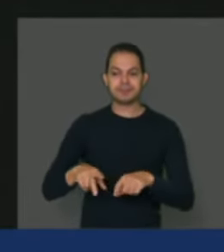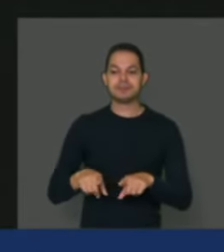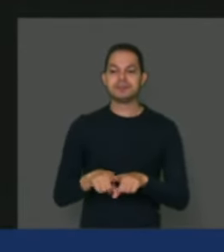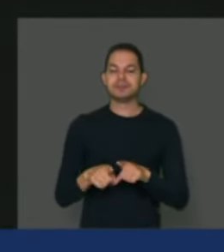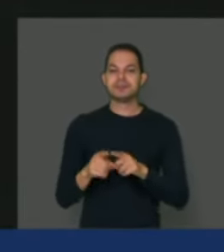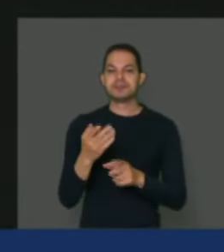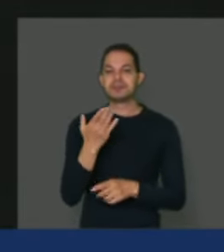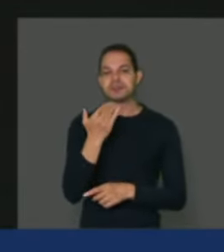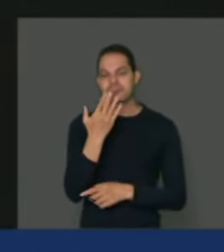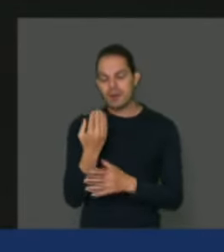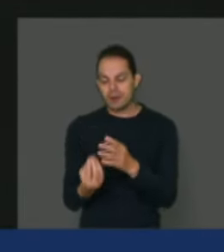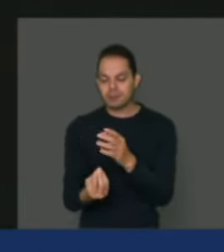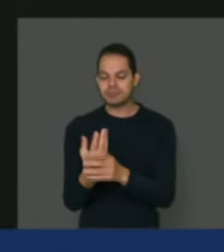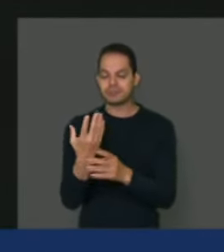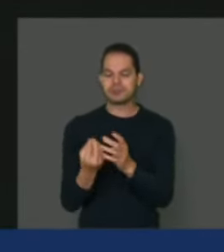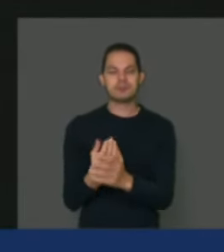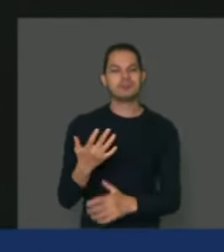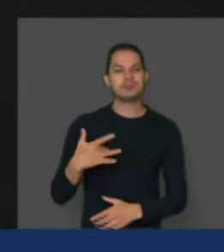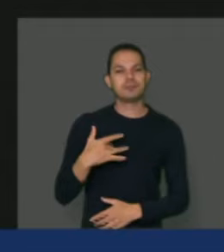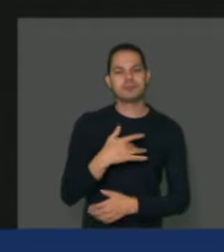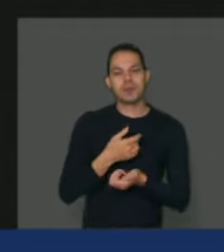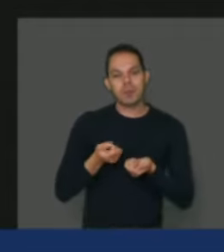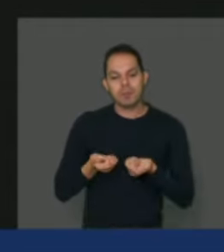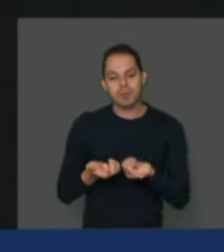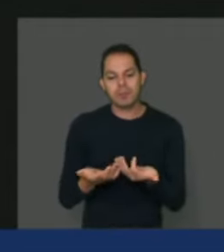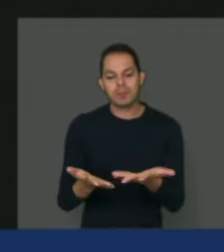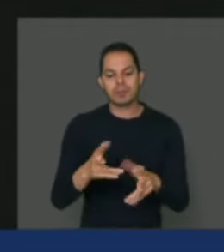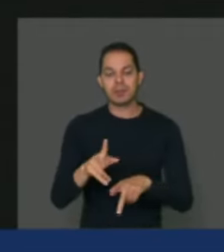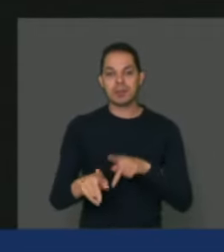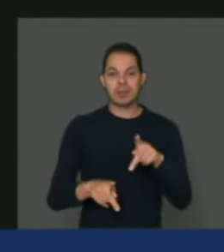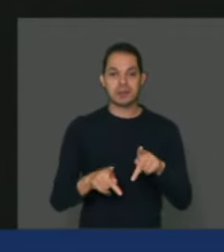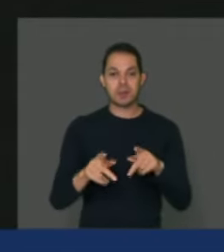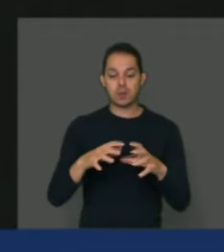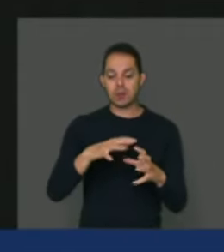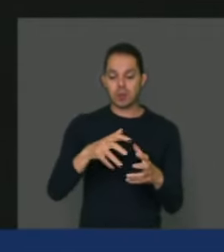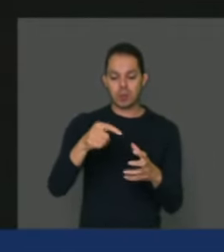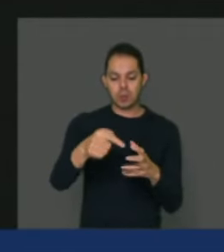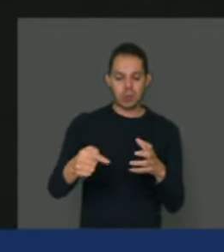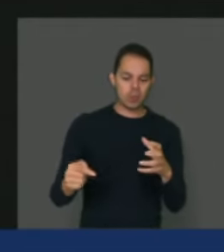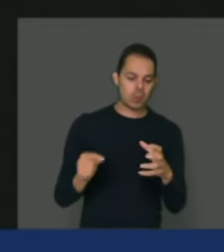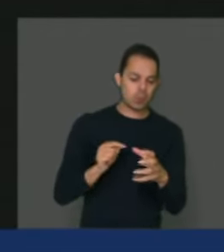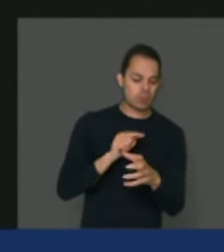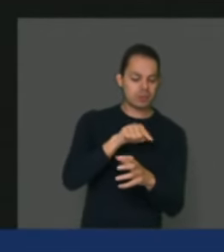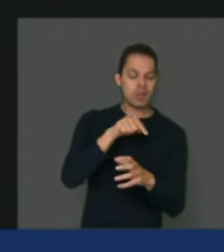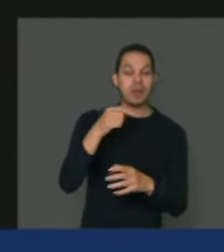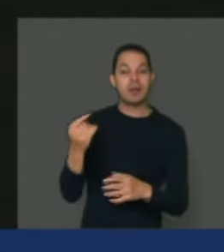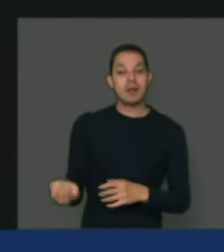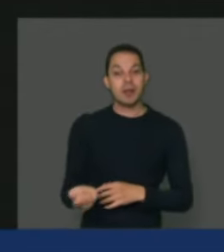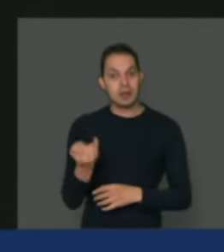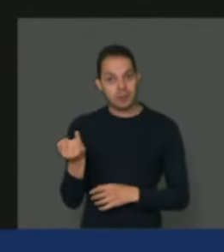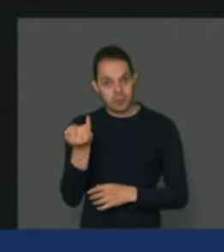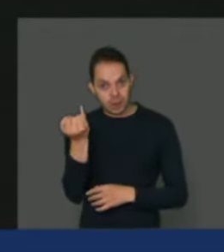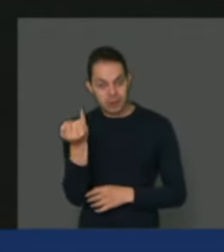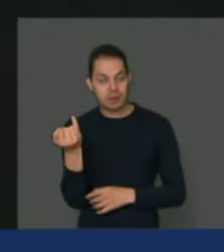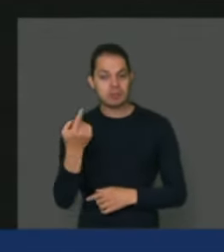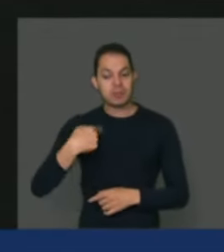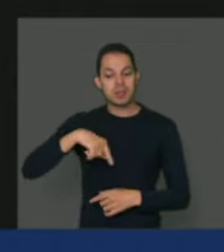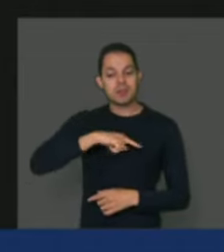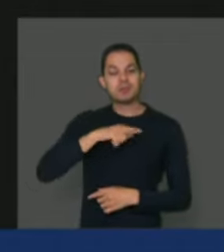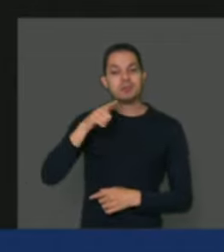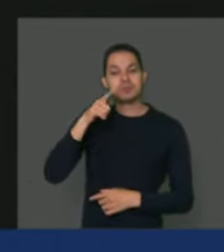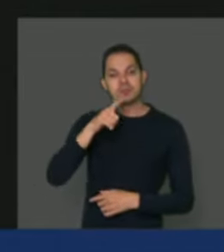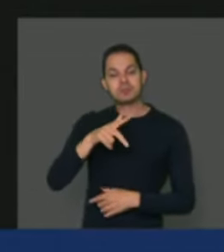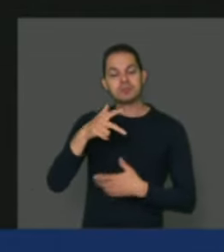saudável para a população, em qualquer parte do mundo. Isso é determinante para que a gente possa reafirmar